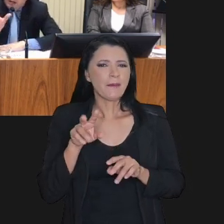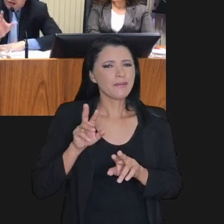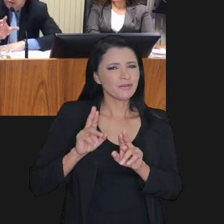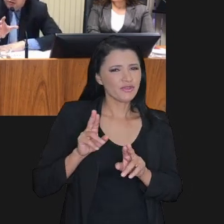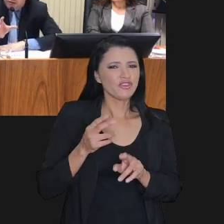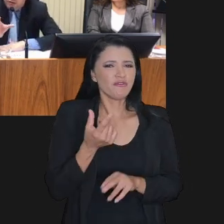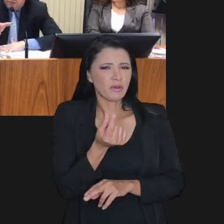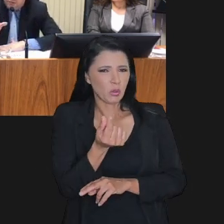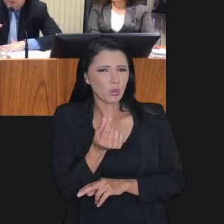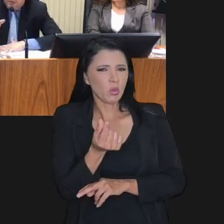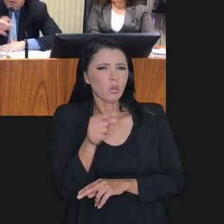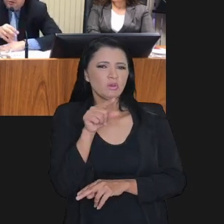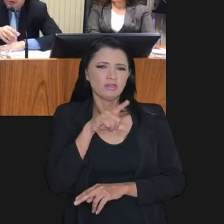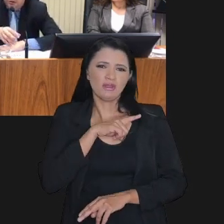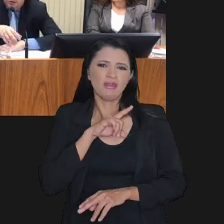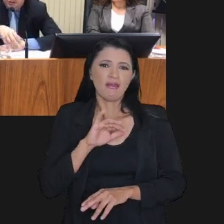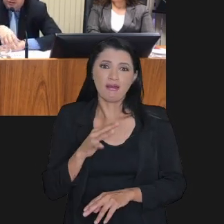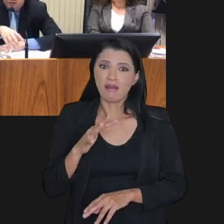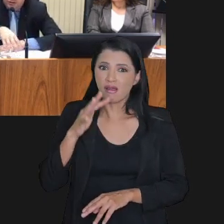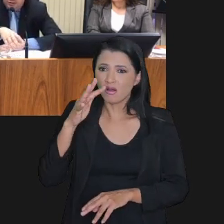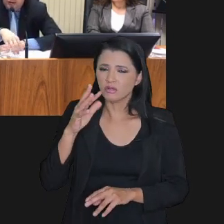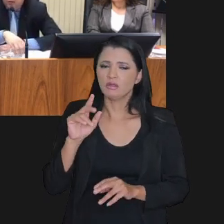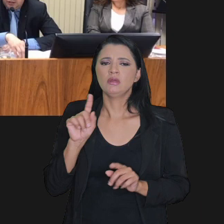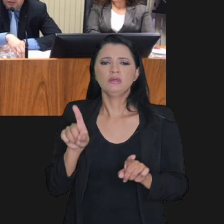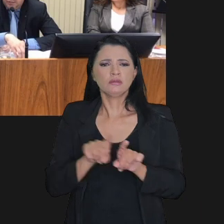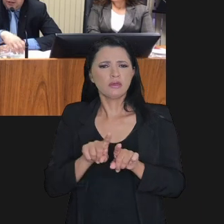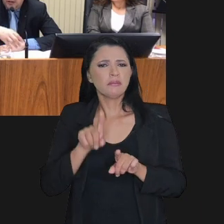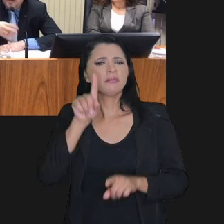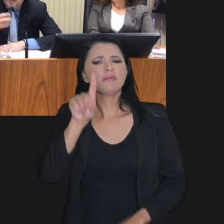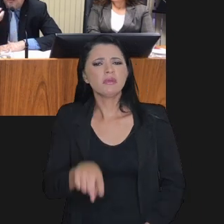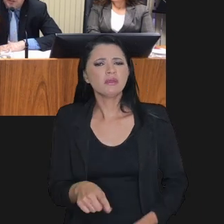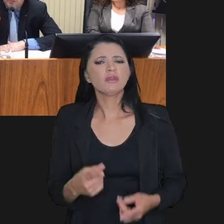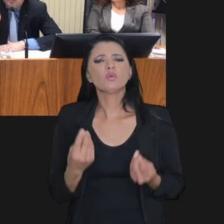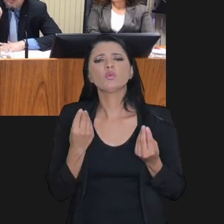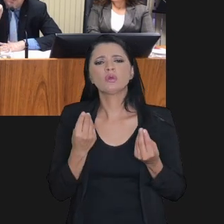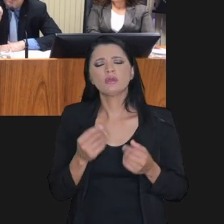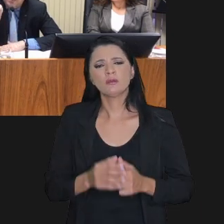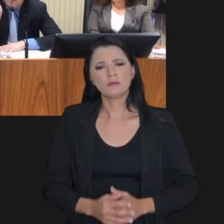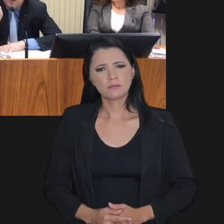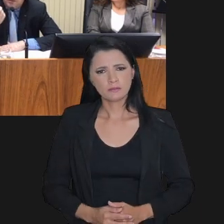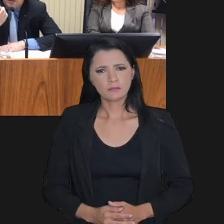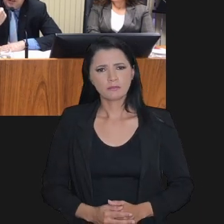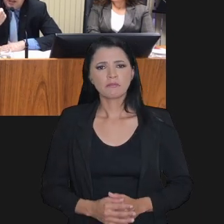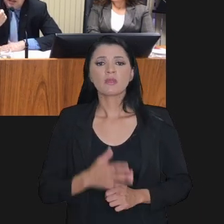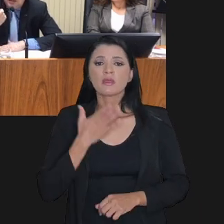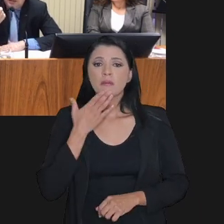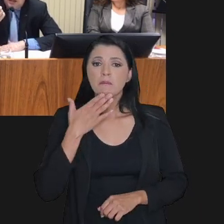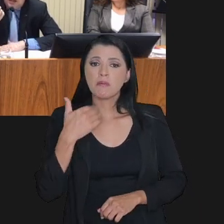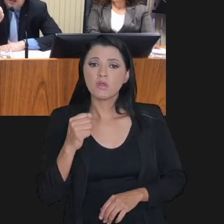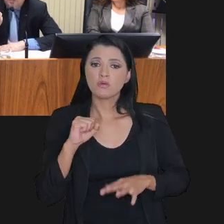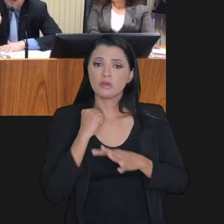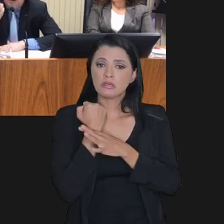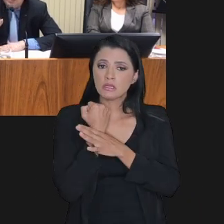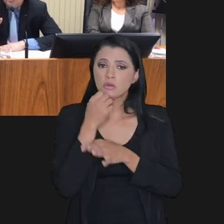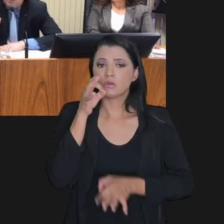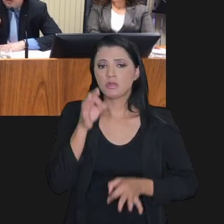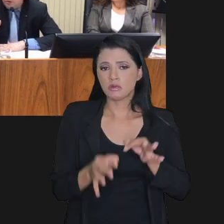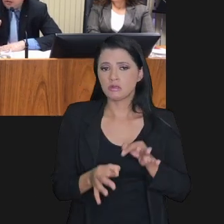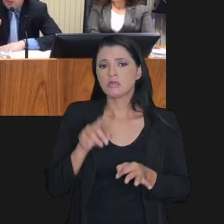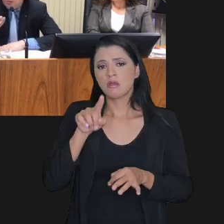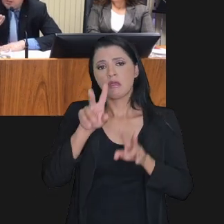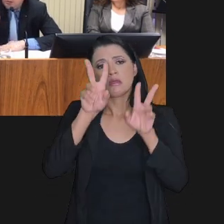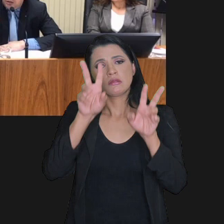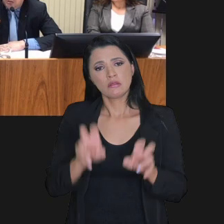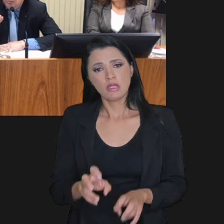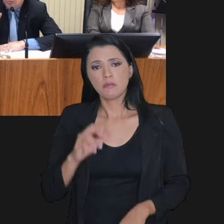além das perspectivas de valores ser altas também, mas principalmente a questão da melhorar a segurança